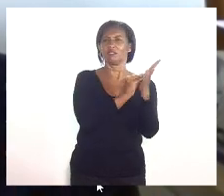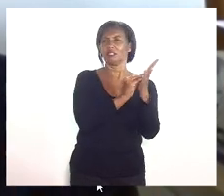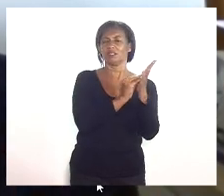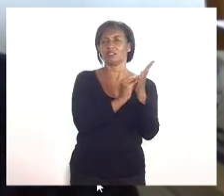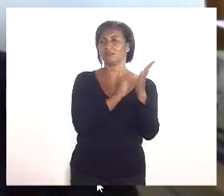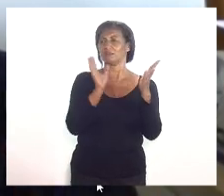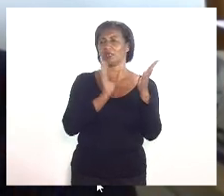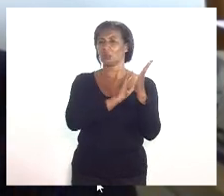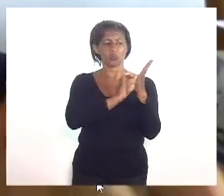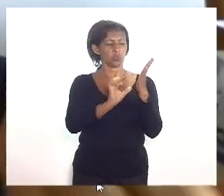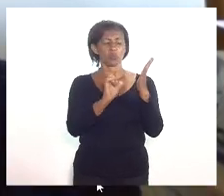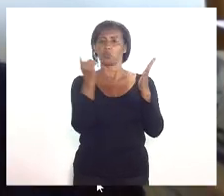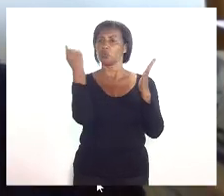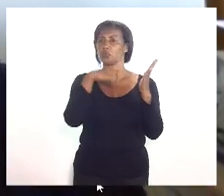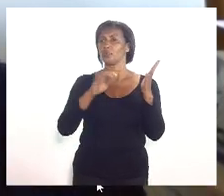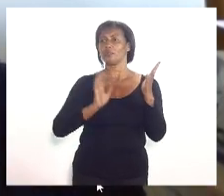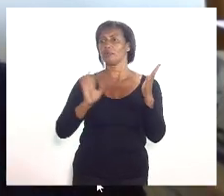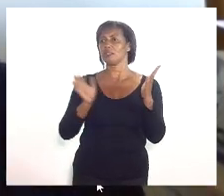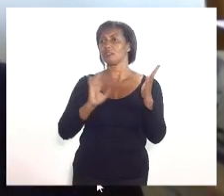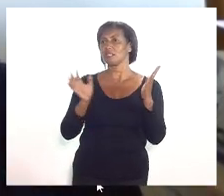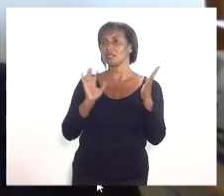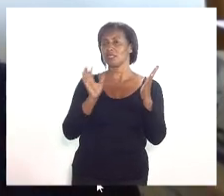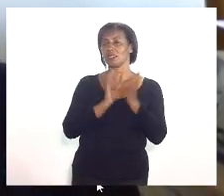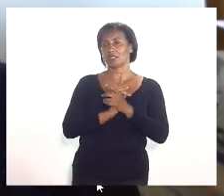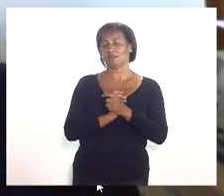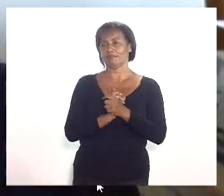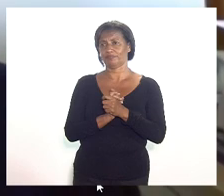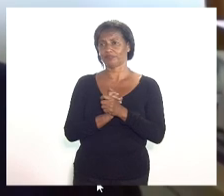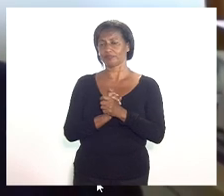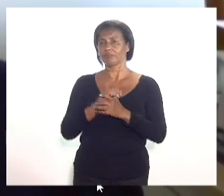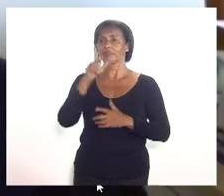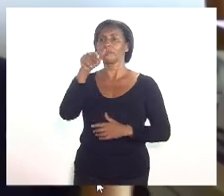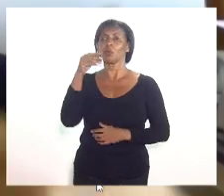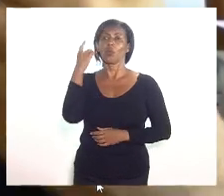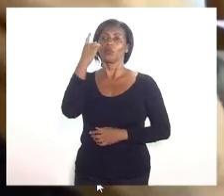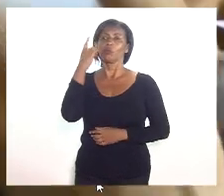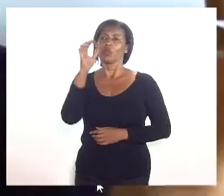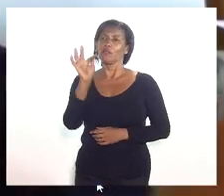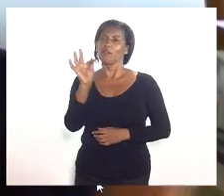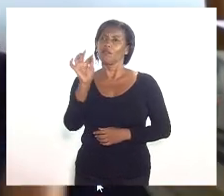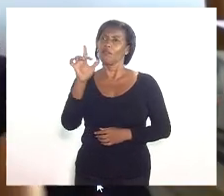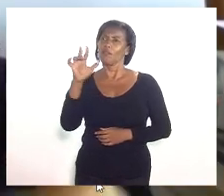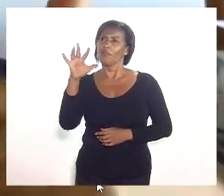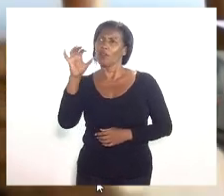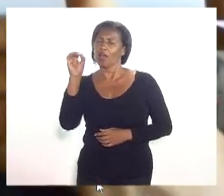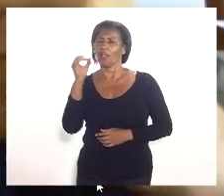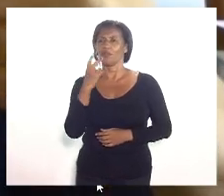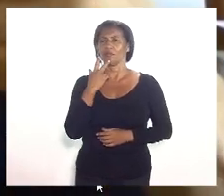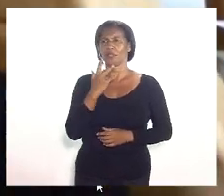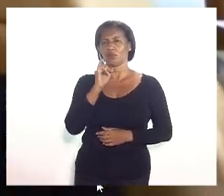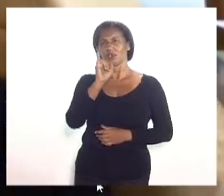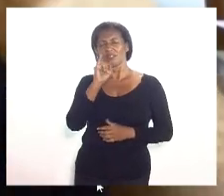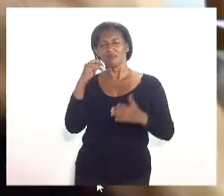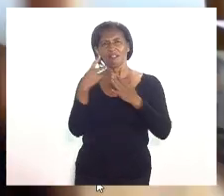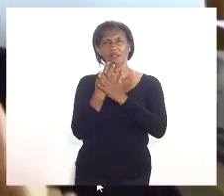explicita, entra na questão que o Flávio Serafini colocou, será que com um processo por crime,